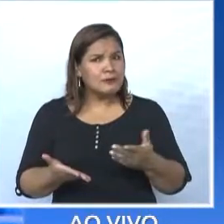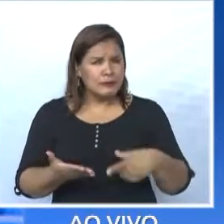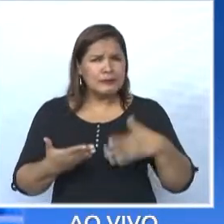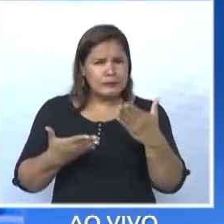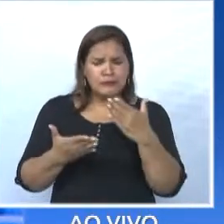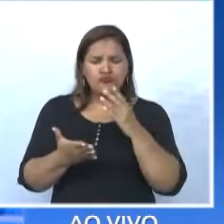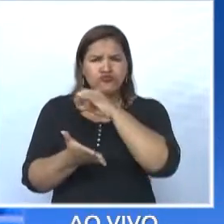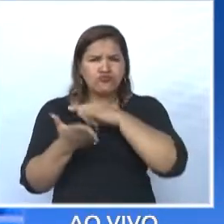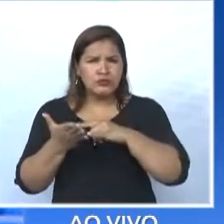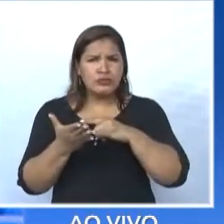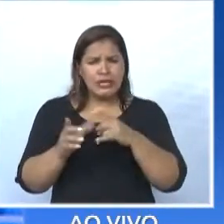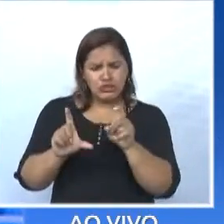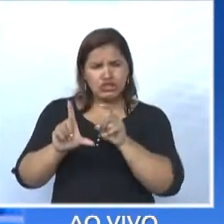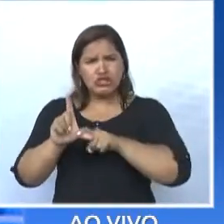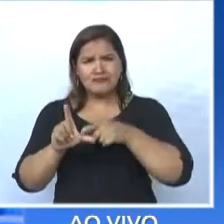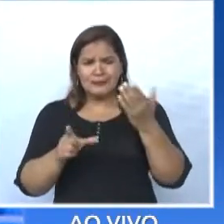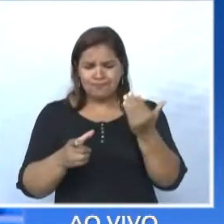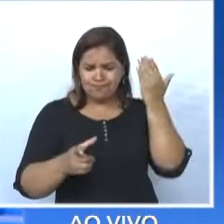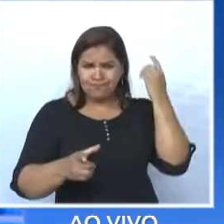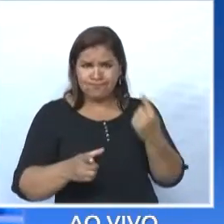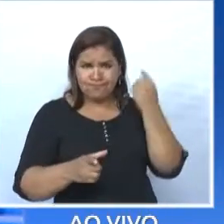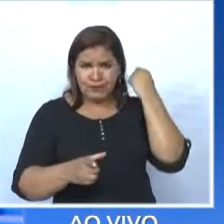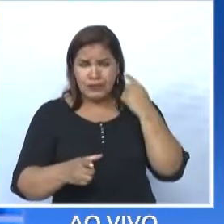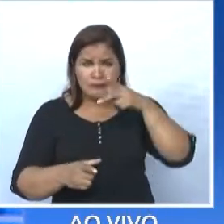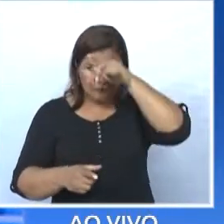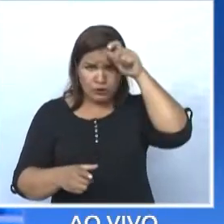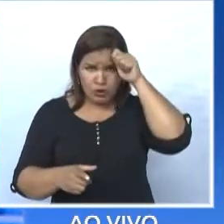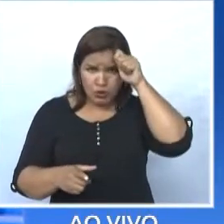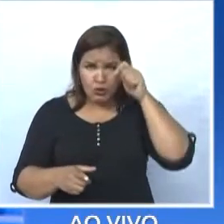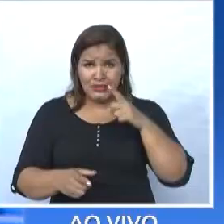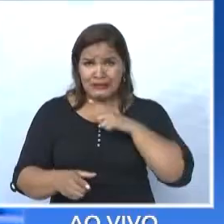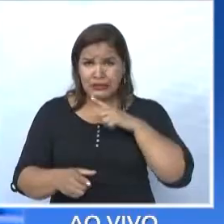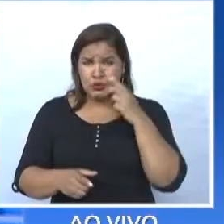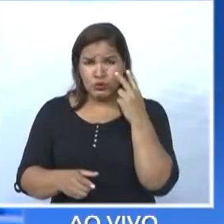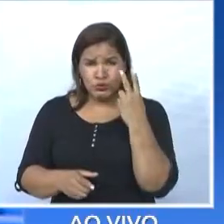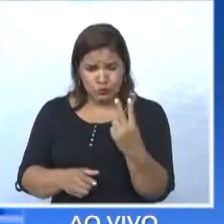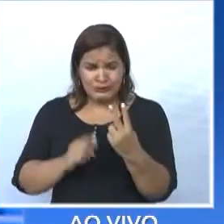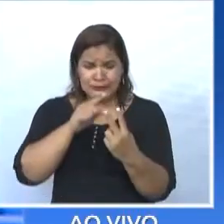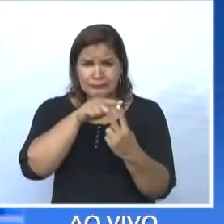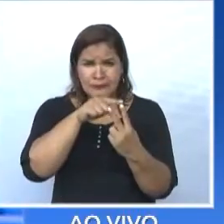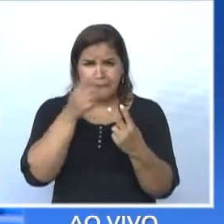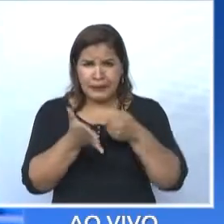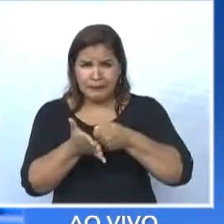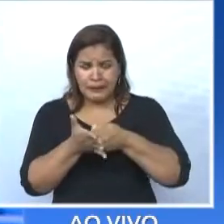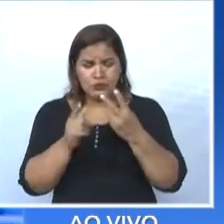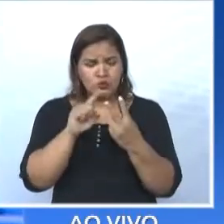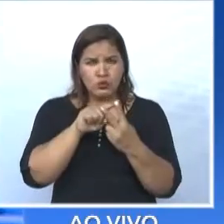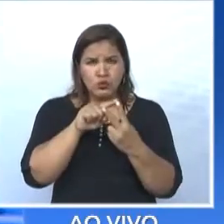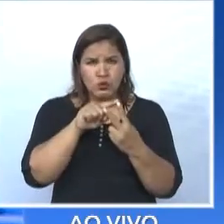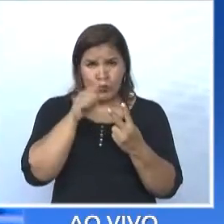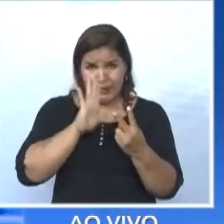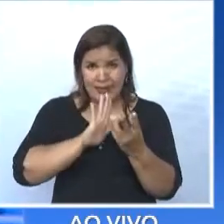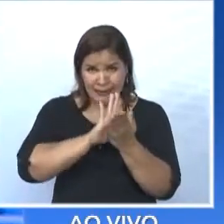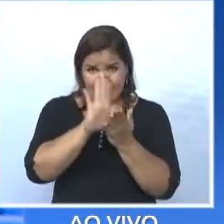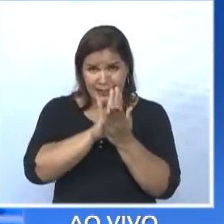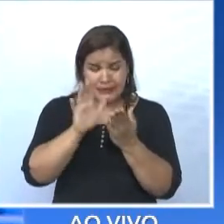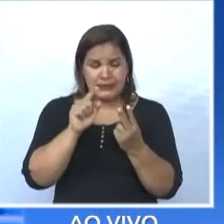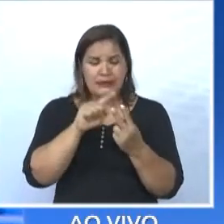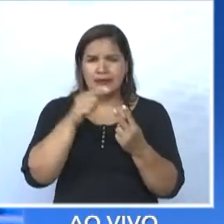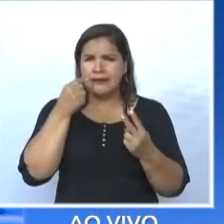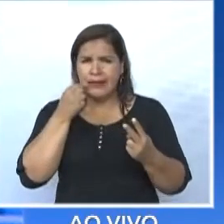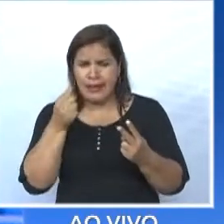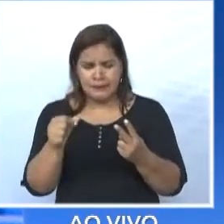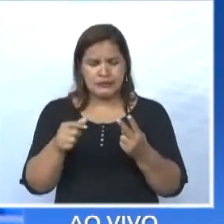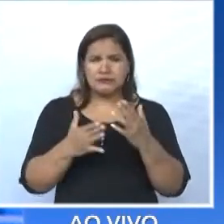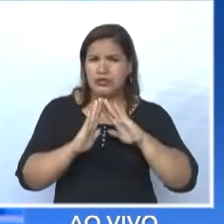as dívidas anteriores da prefeitura, porque tem dois pontos de pagamento. Um é aquele que você gasta. Você compra lápis para a escola, você compra